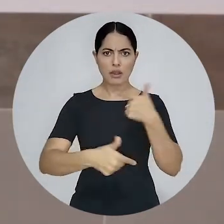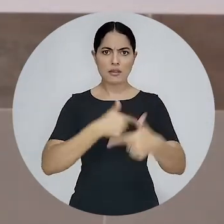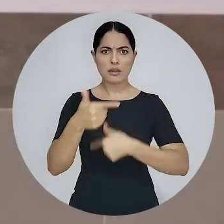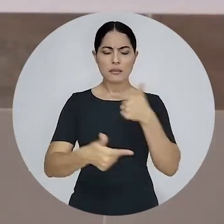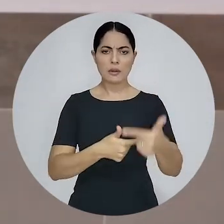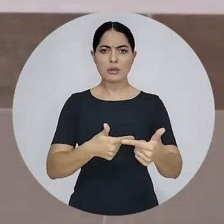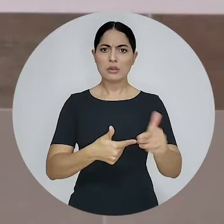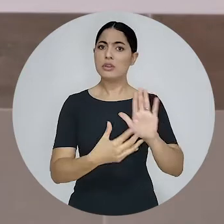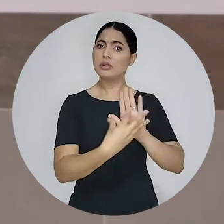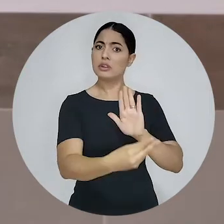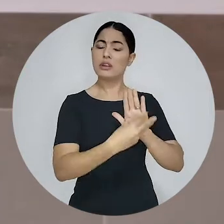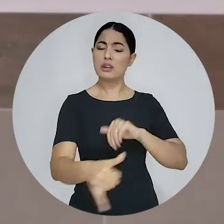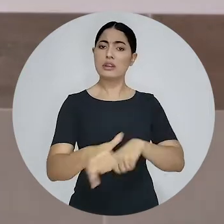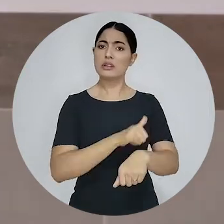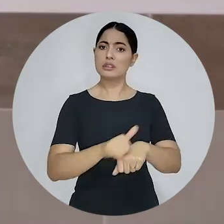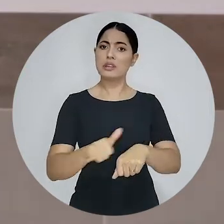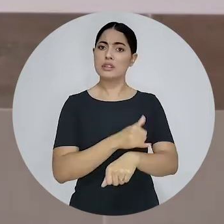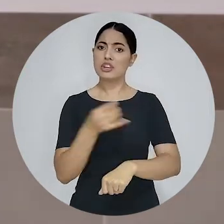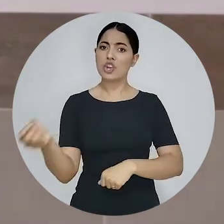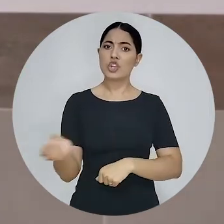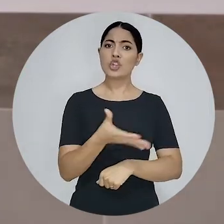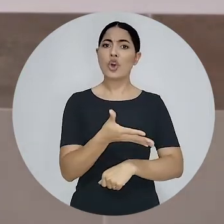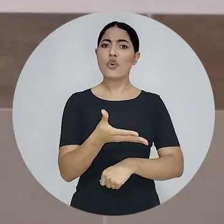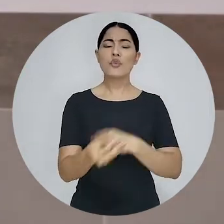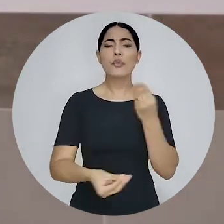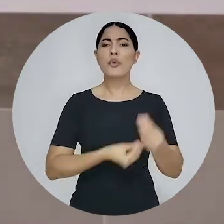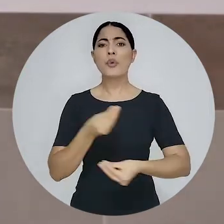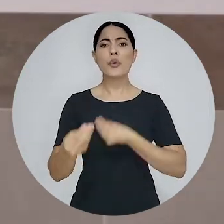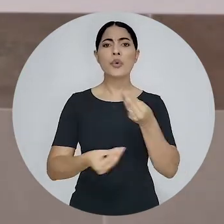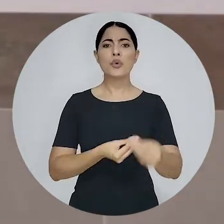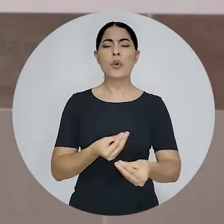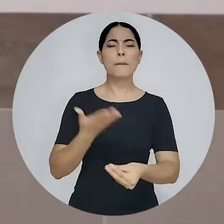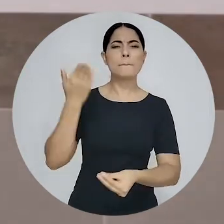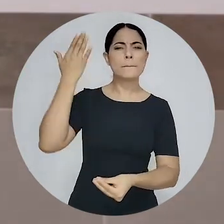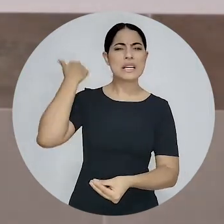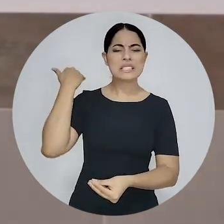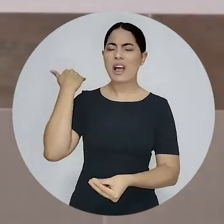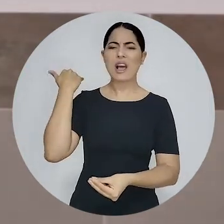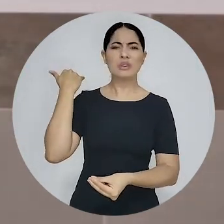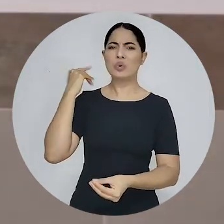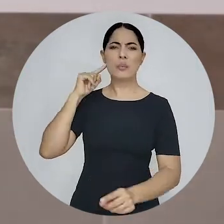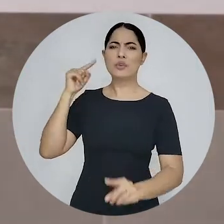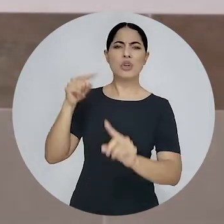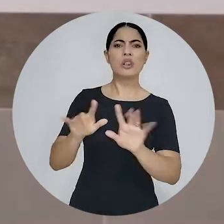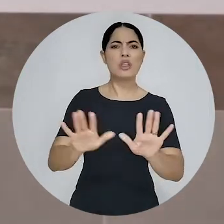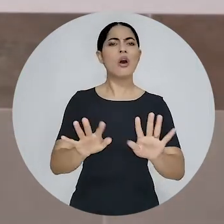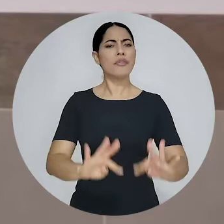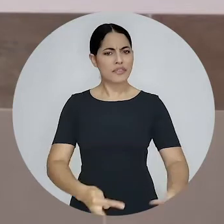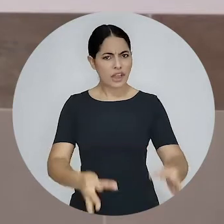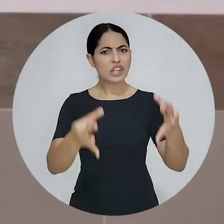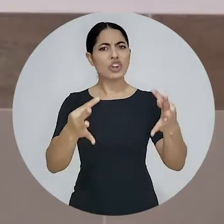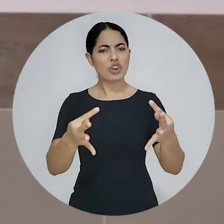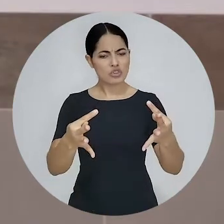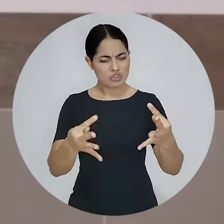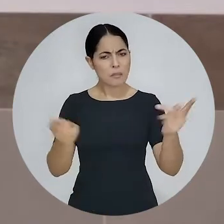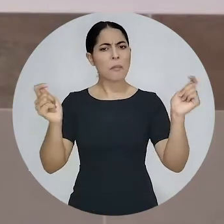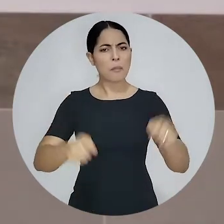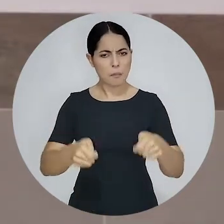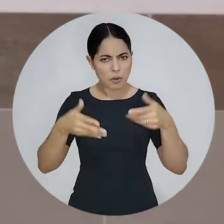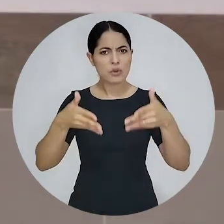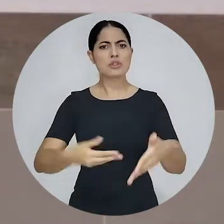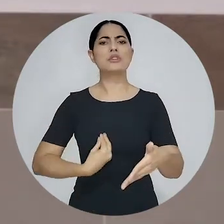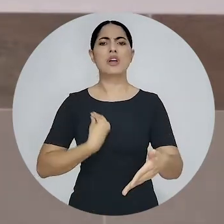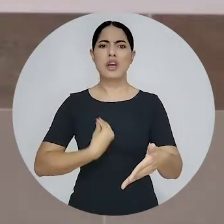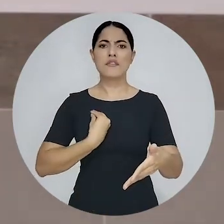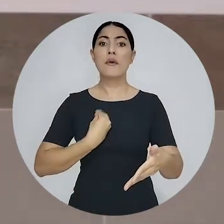garantir a construção de um novo modelo de prestação jurisdicional. Nós não temos que idealizar o que havia no passado. Que venha a